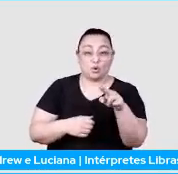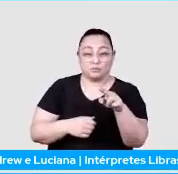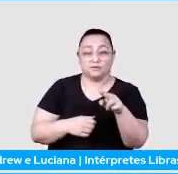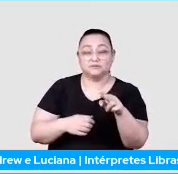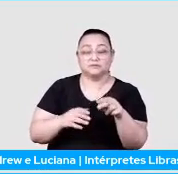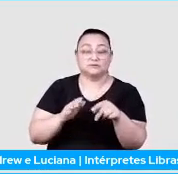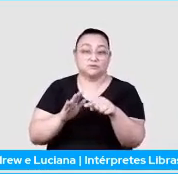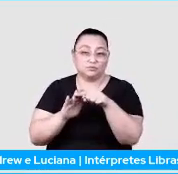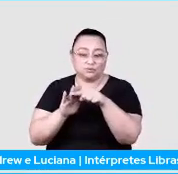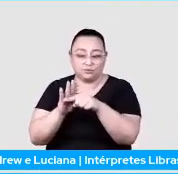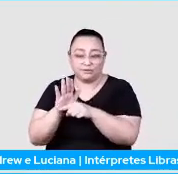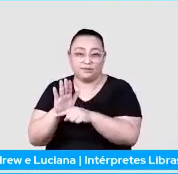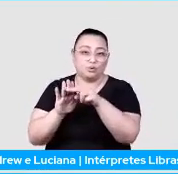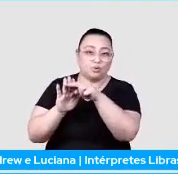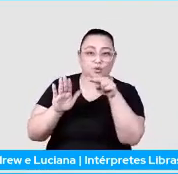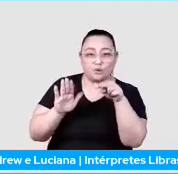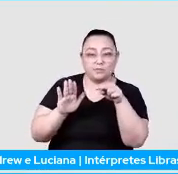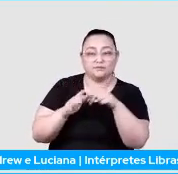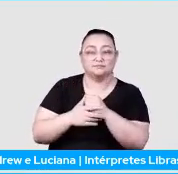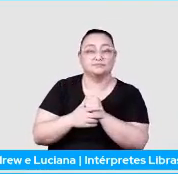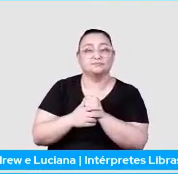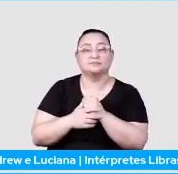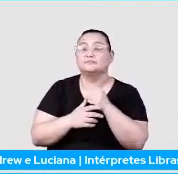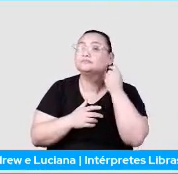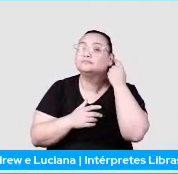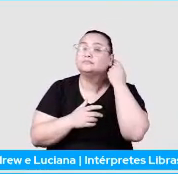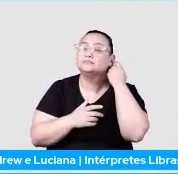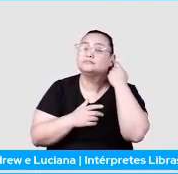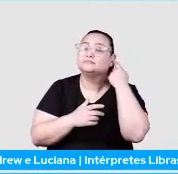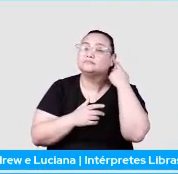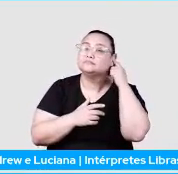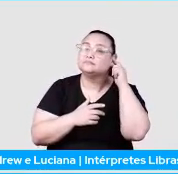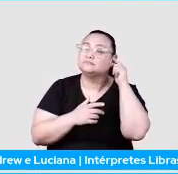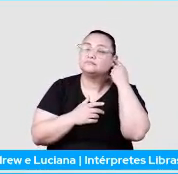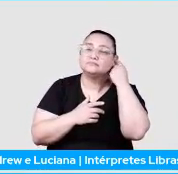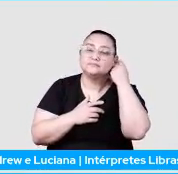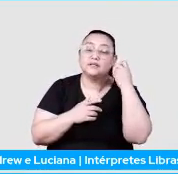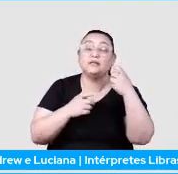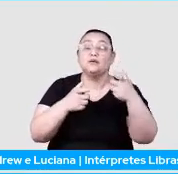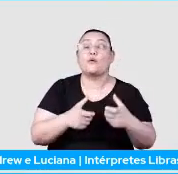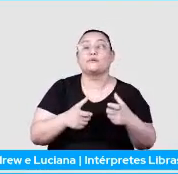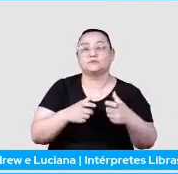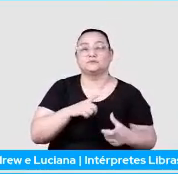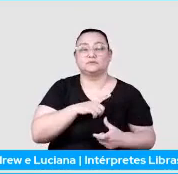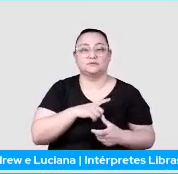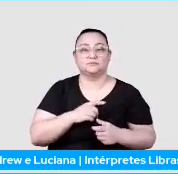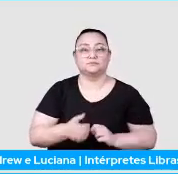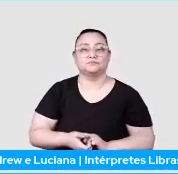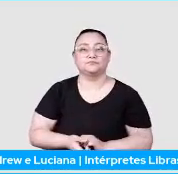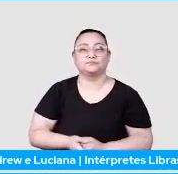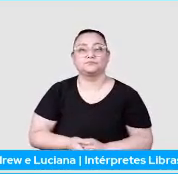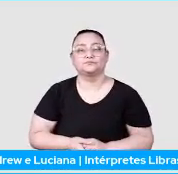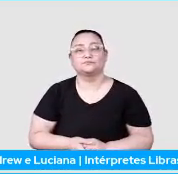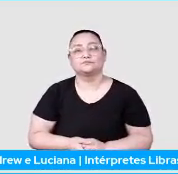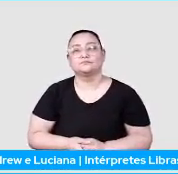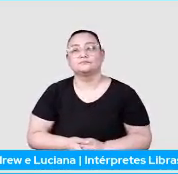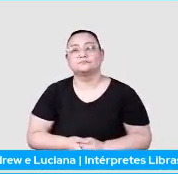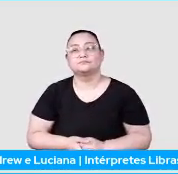no caso, é um book item, do item loader, e o campo desse item. No caso do